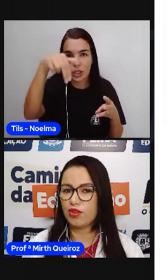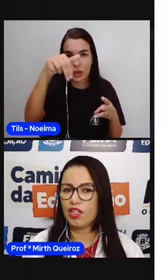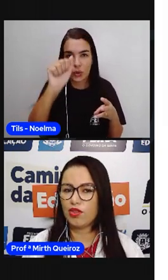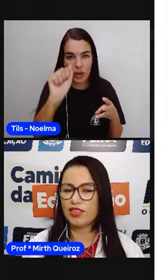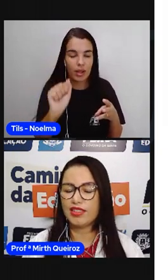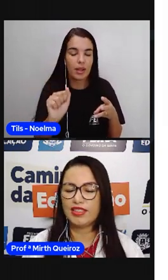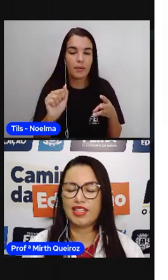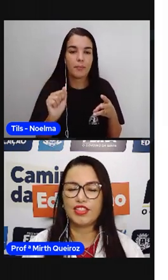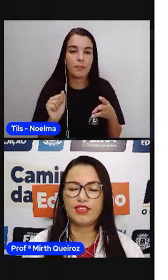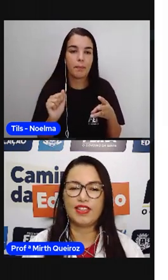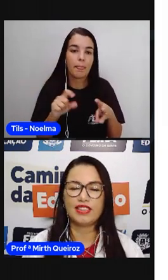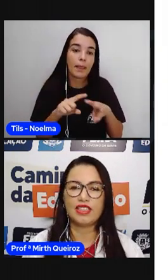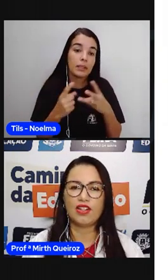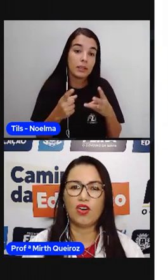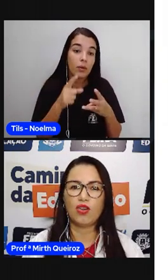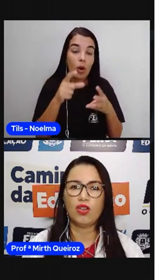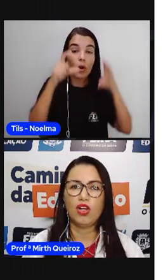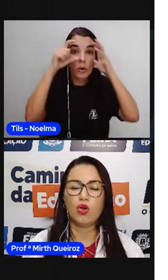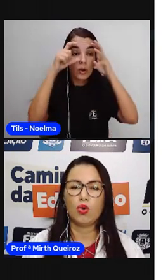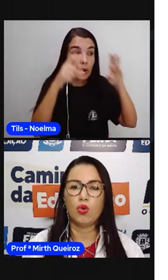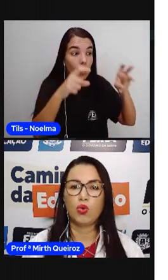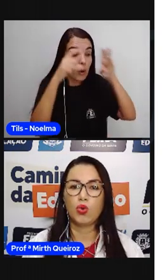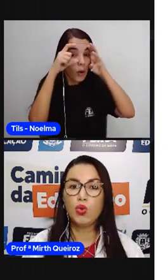tem acento. Então, necessita a gente fazer.